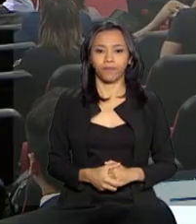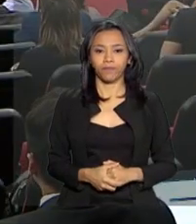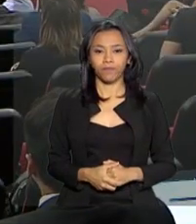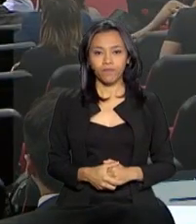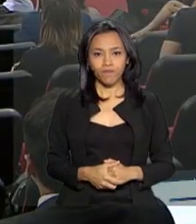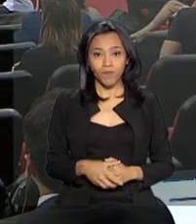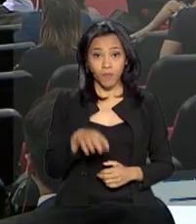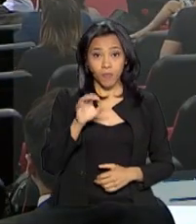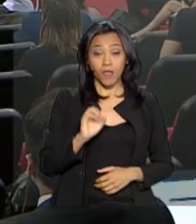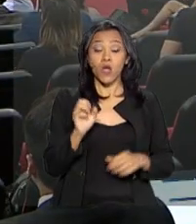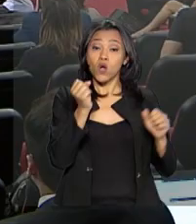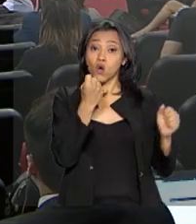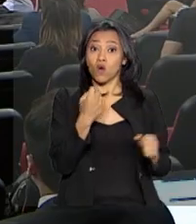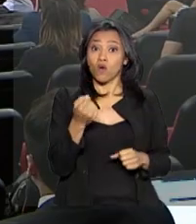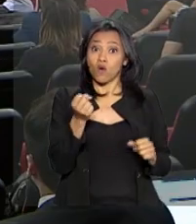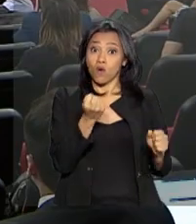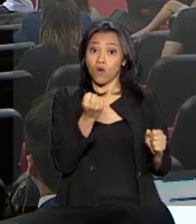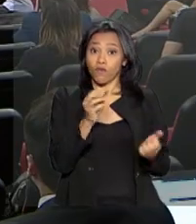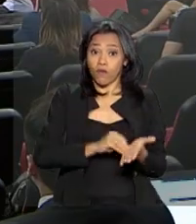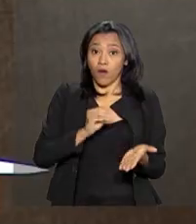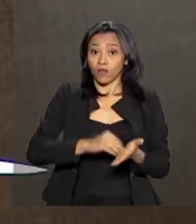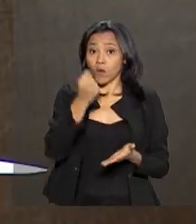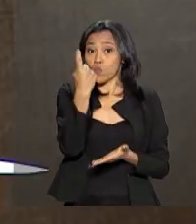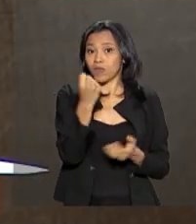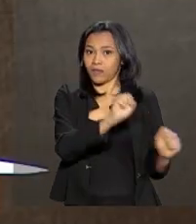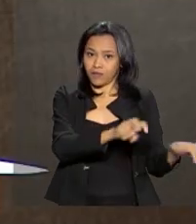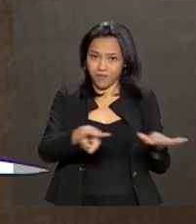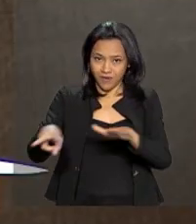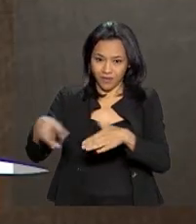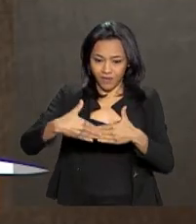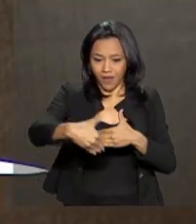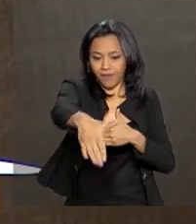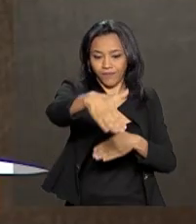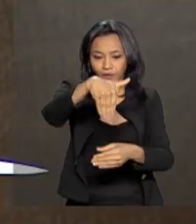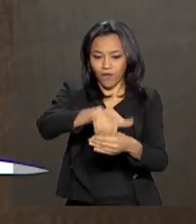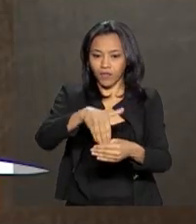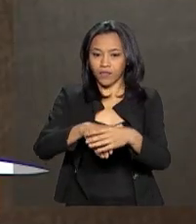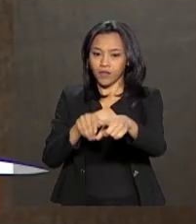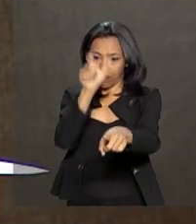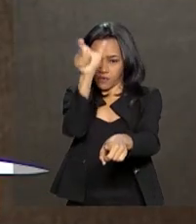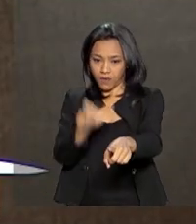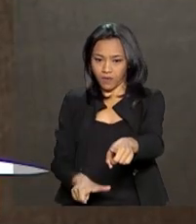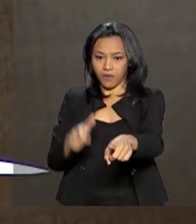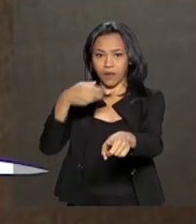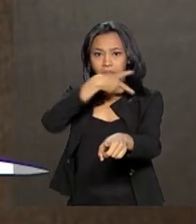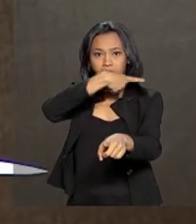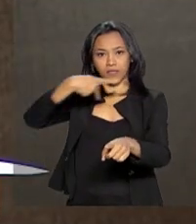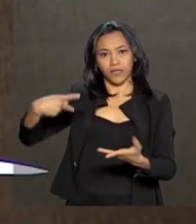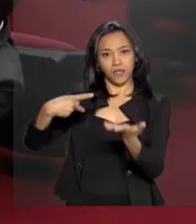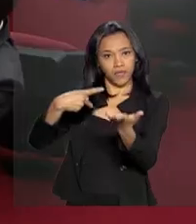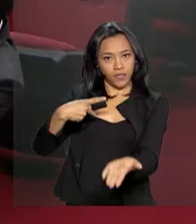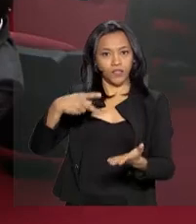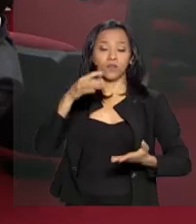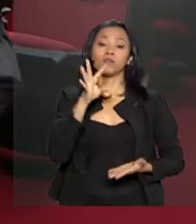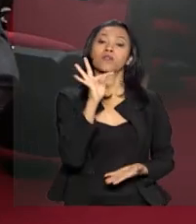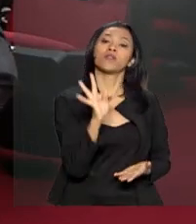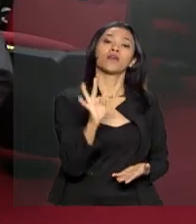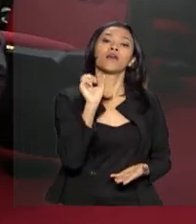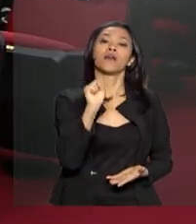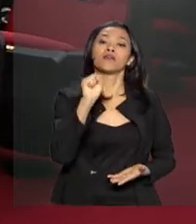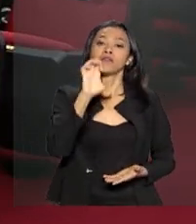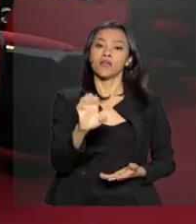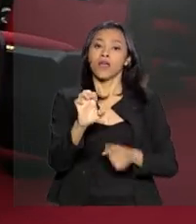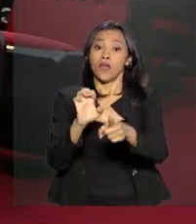Há uma semana do segundo turno da eleição, a presidente do Tribunal Superior Eleitoral, ministra Rosa Weber, defendeu a